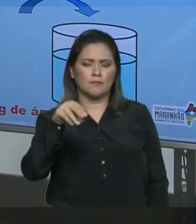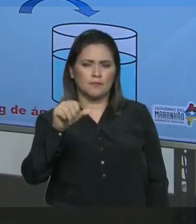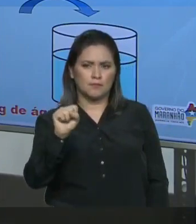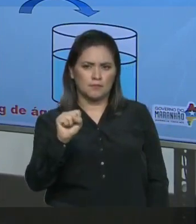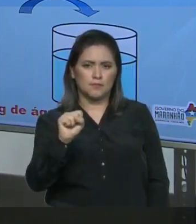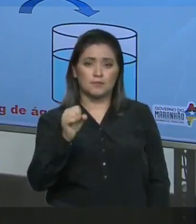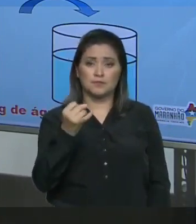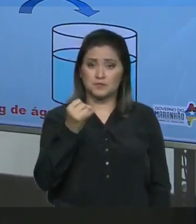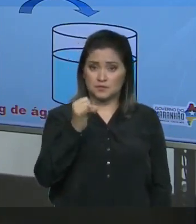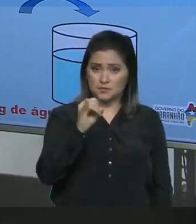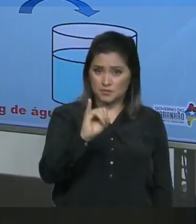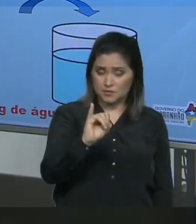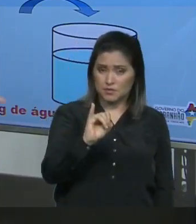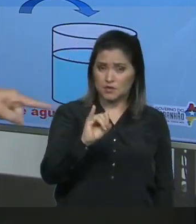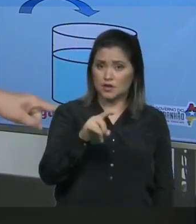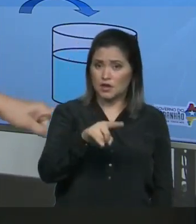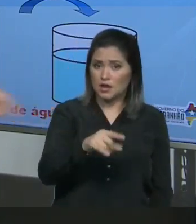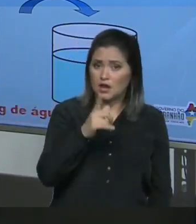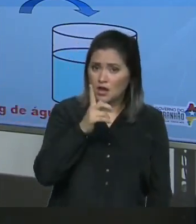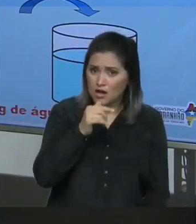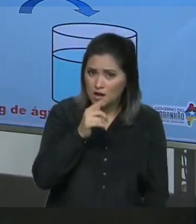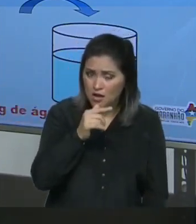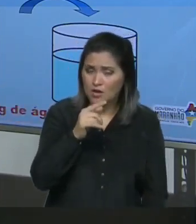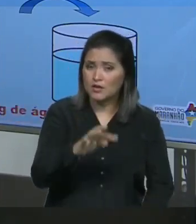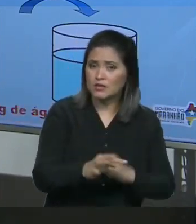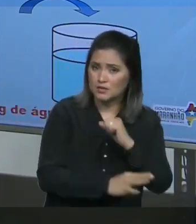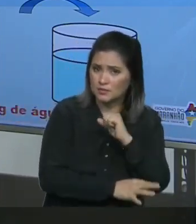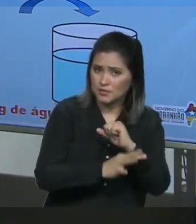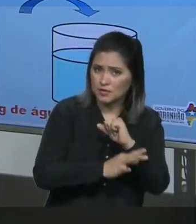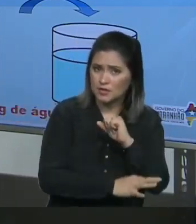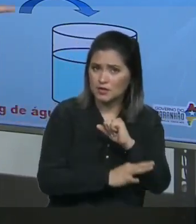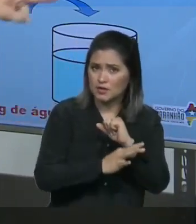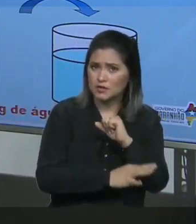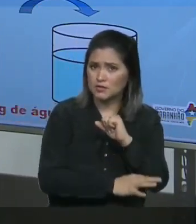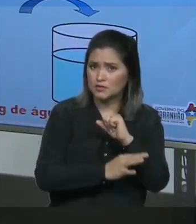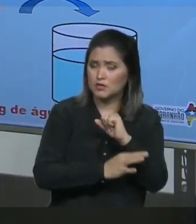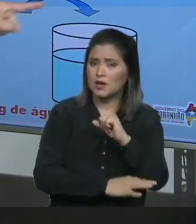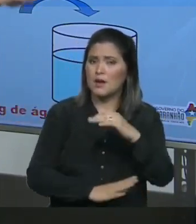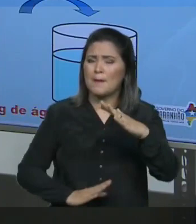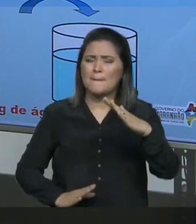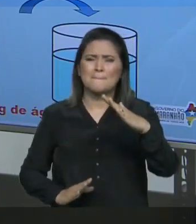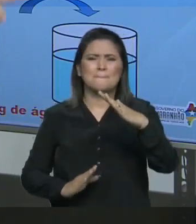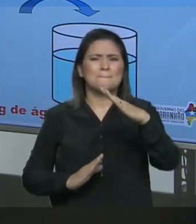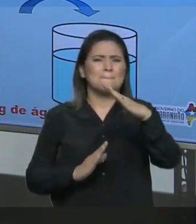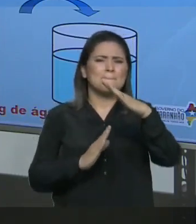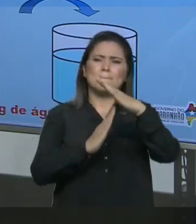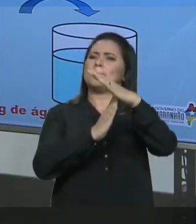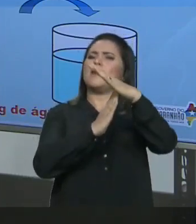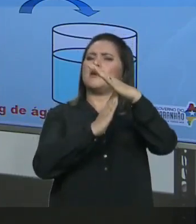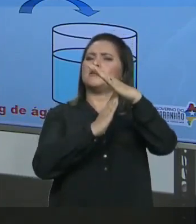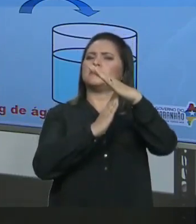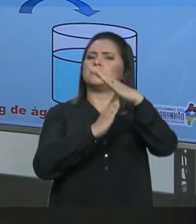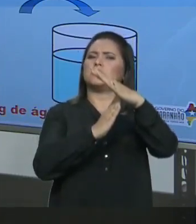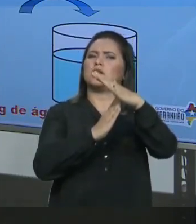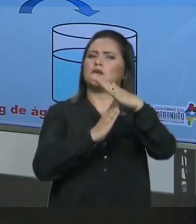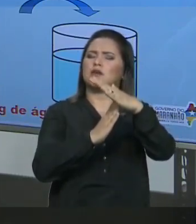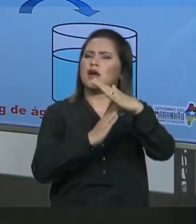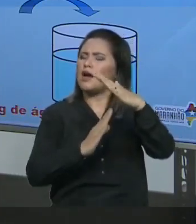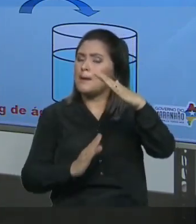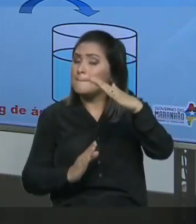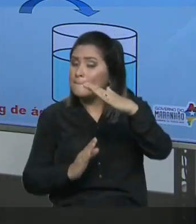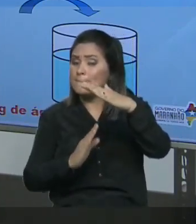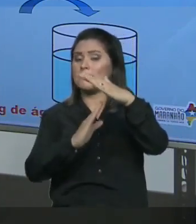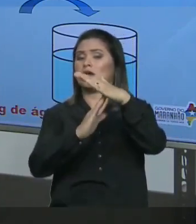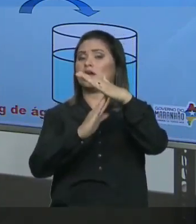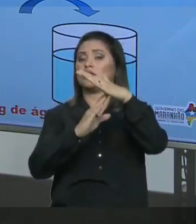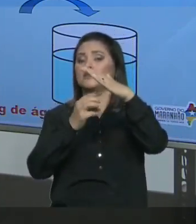Naquela massa de água Naquela temperatura Exatamente A máxima quantidade Eu vou chegar No limite